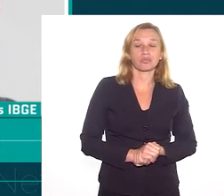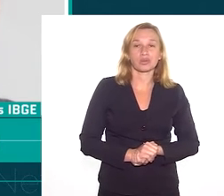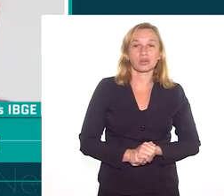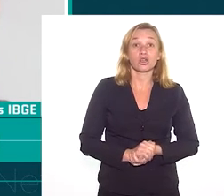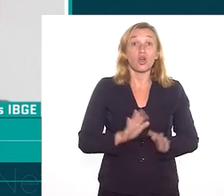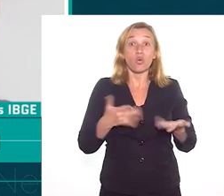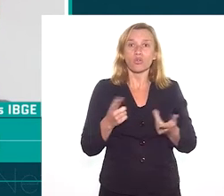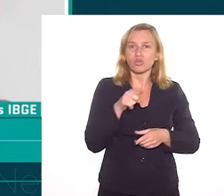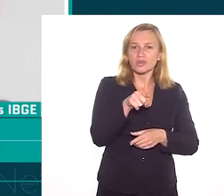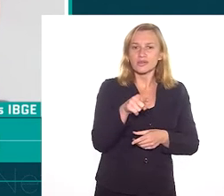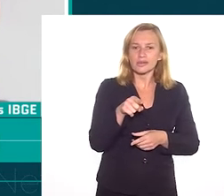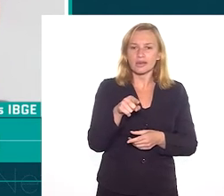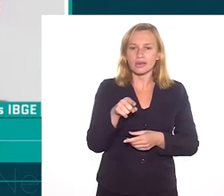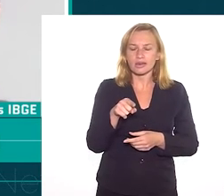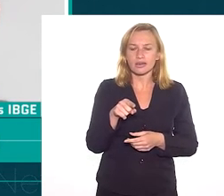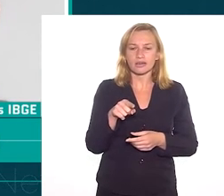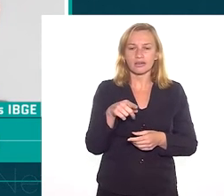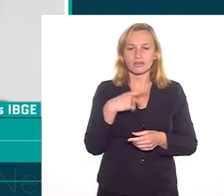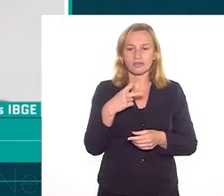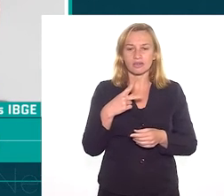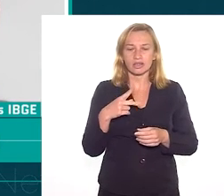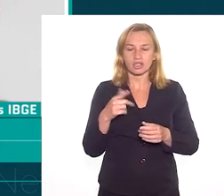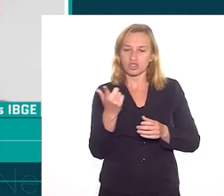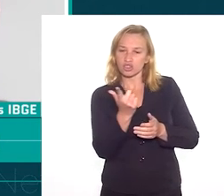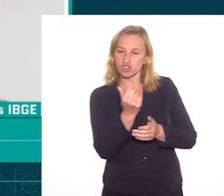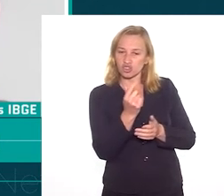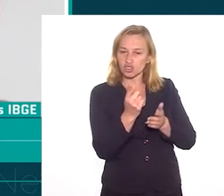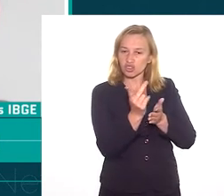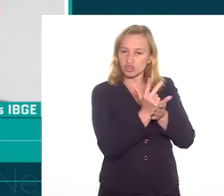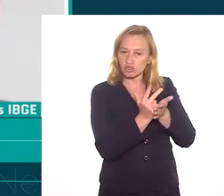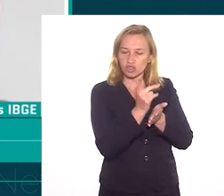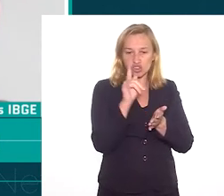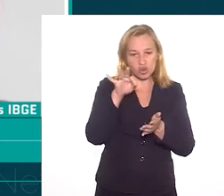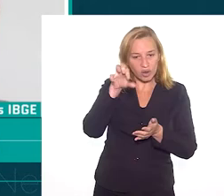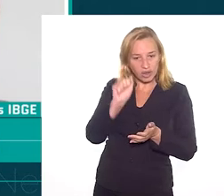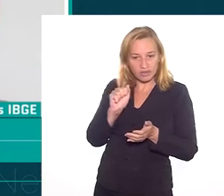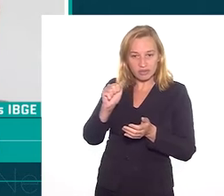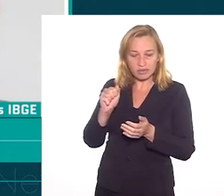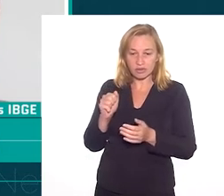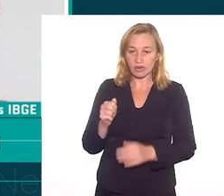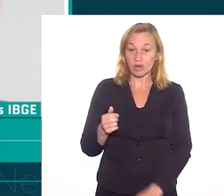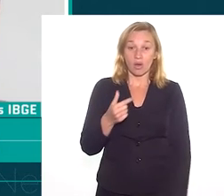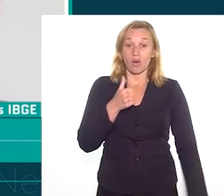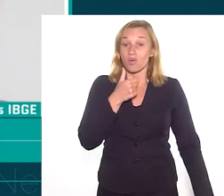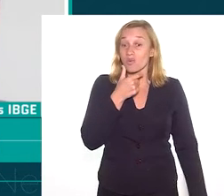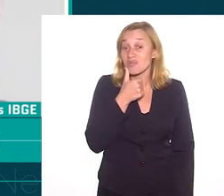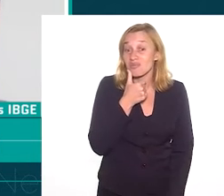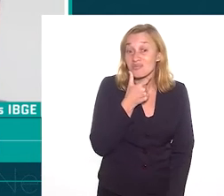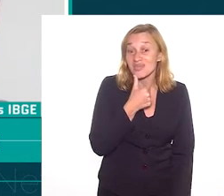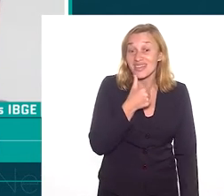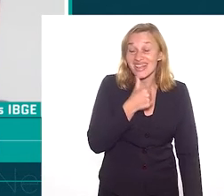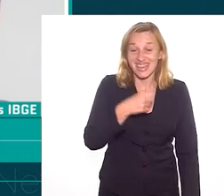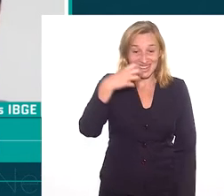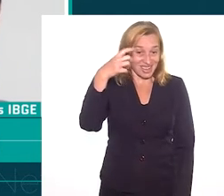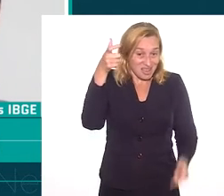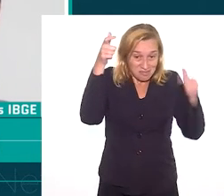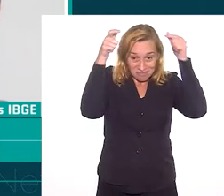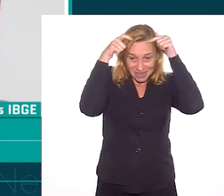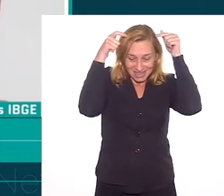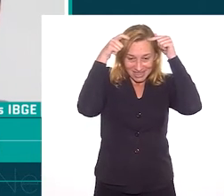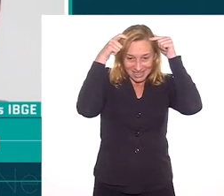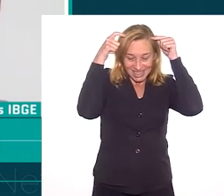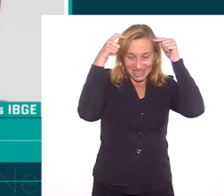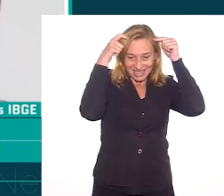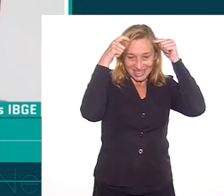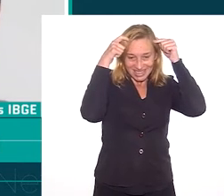colocando. e quando você coloca na historiografia uma figura heróica de uma princesa